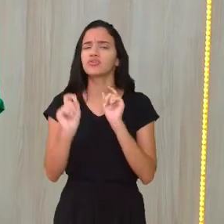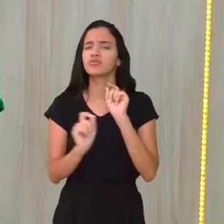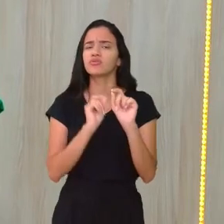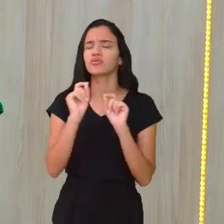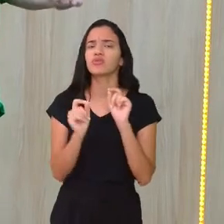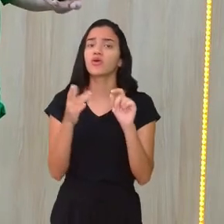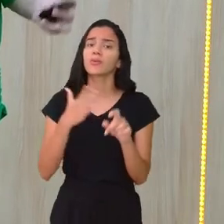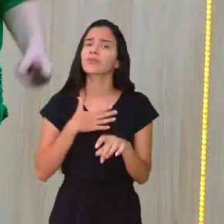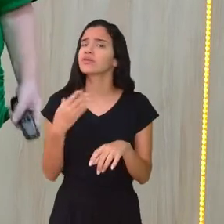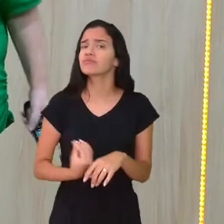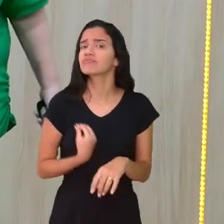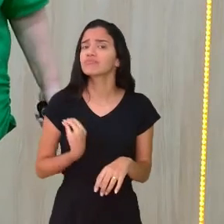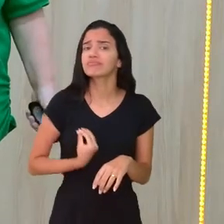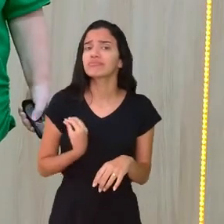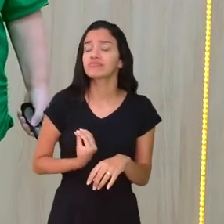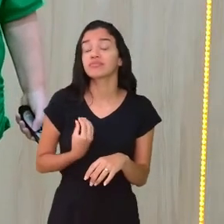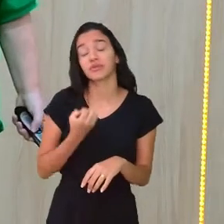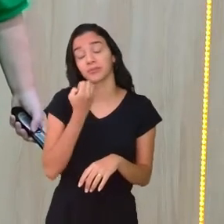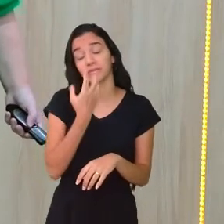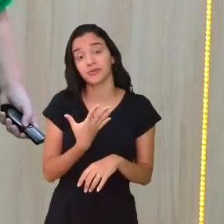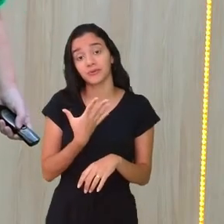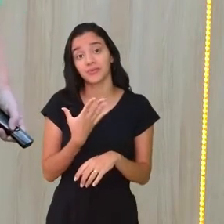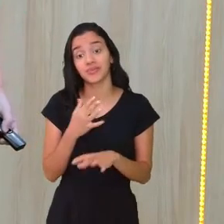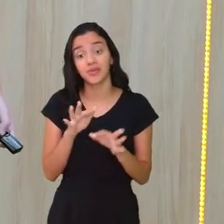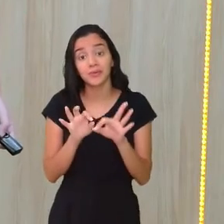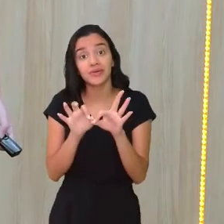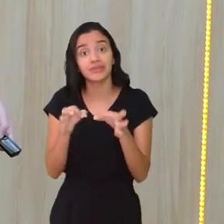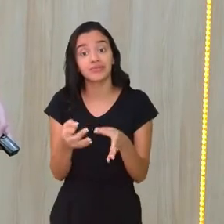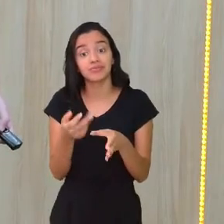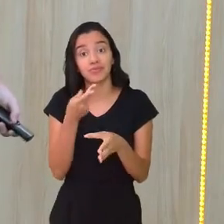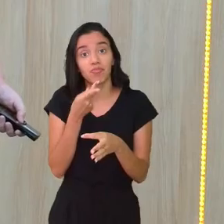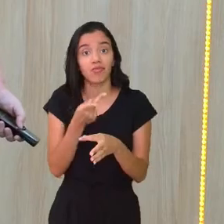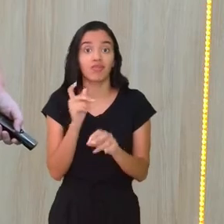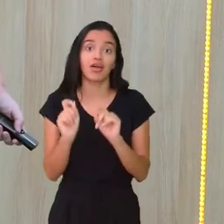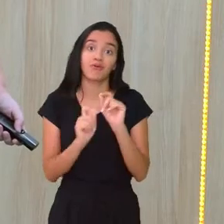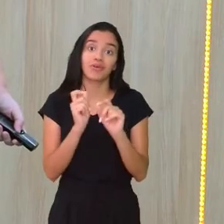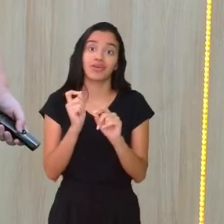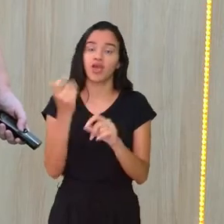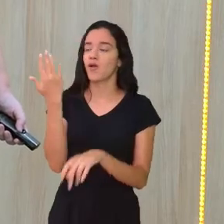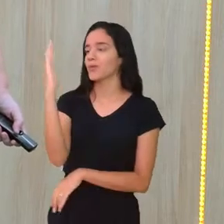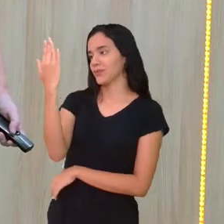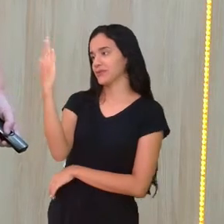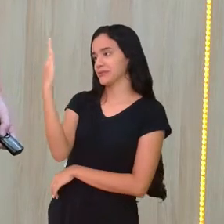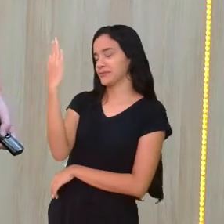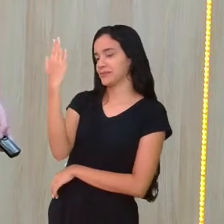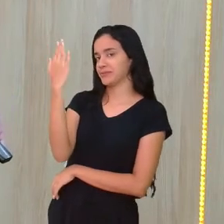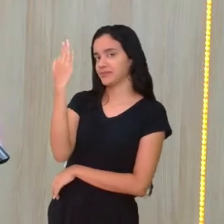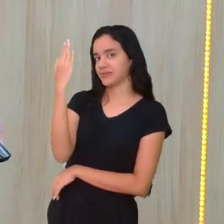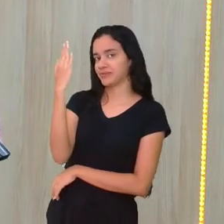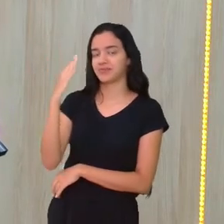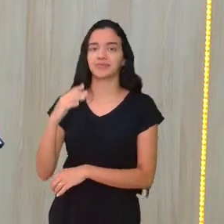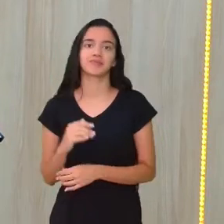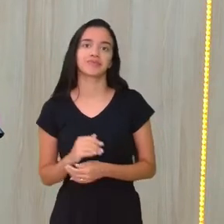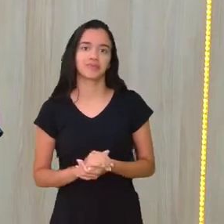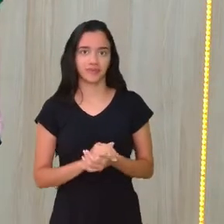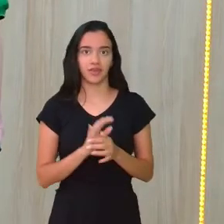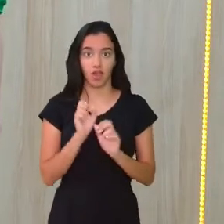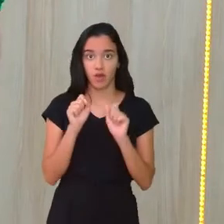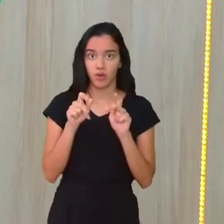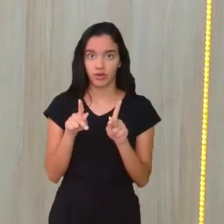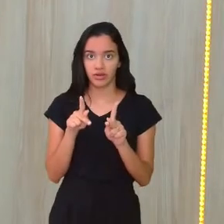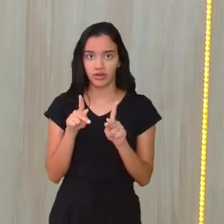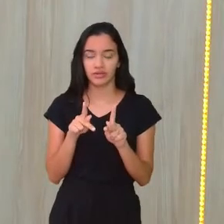minha vida? Bom, o mais simples que eu posso falar é o espelho. O espelho é o reflexo, tá?